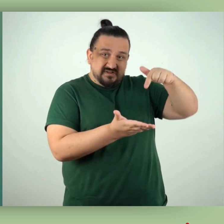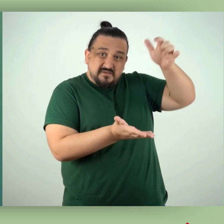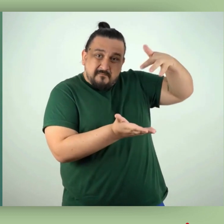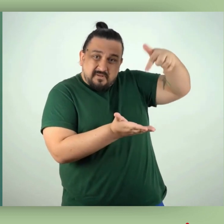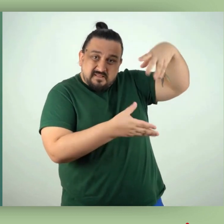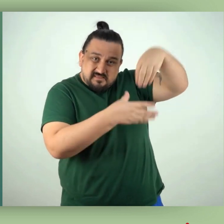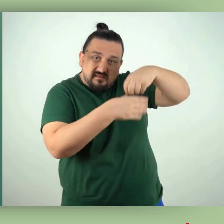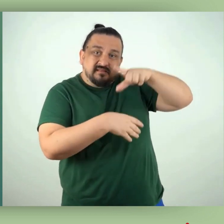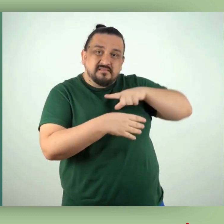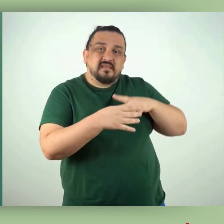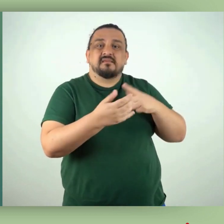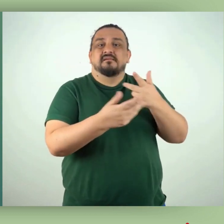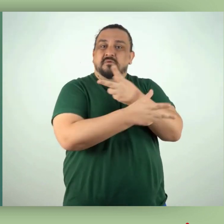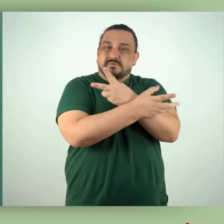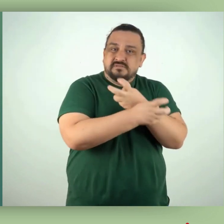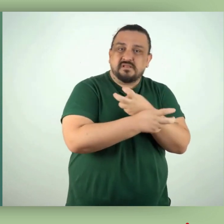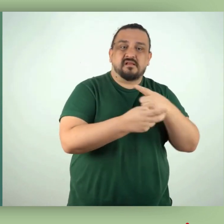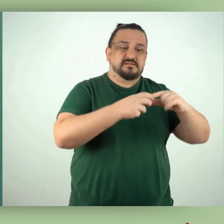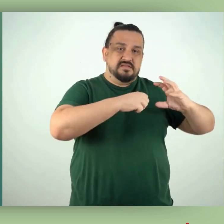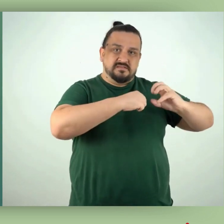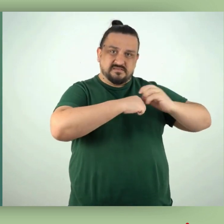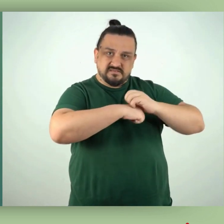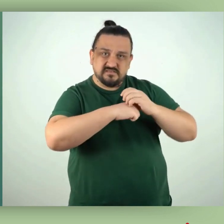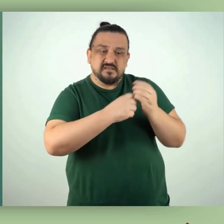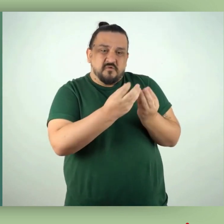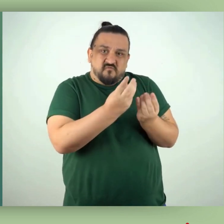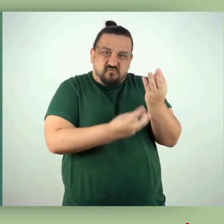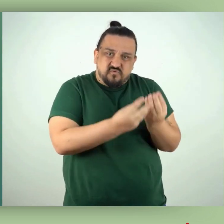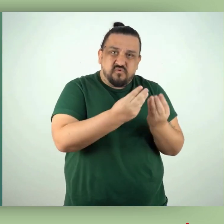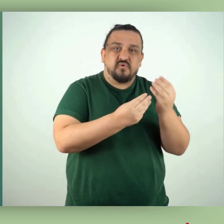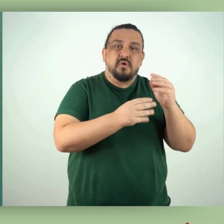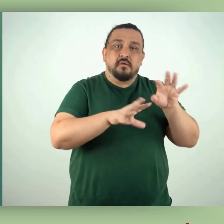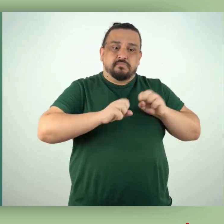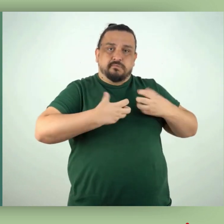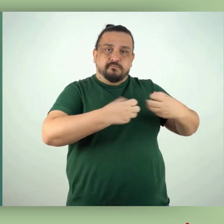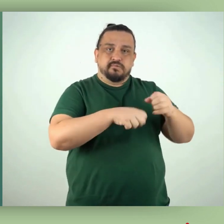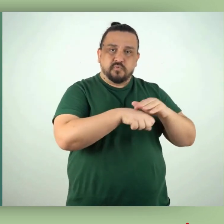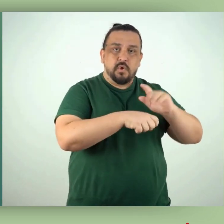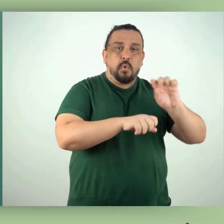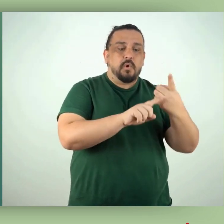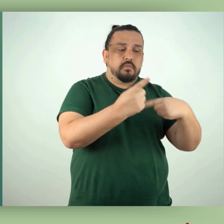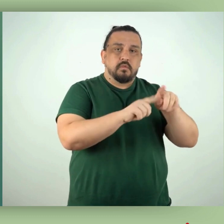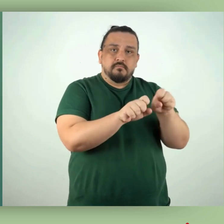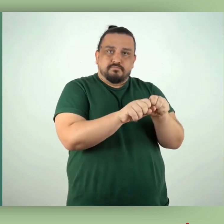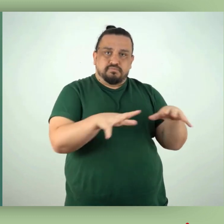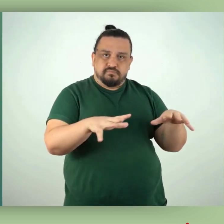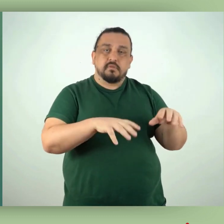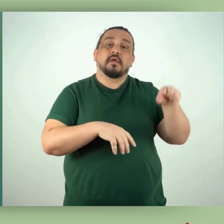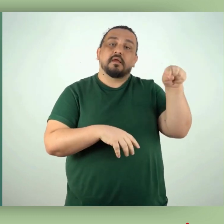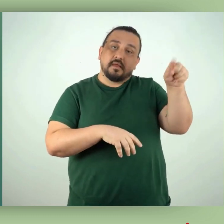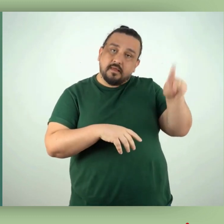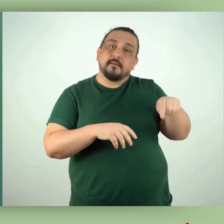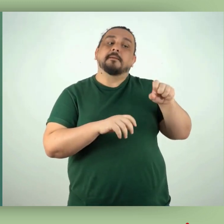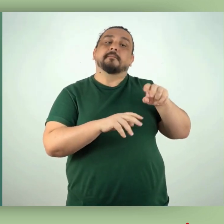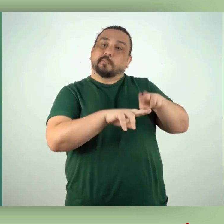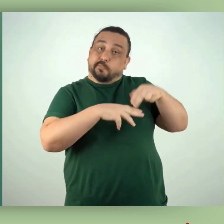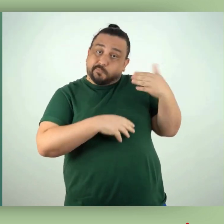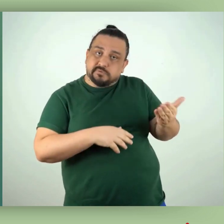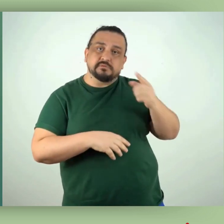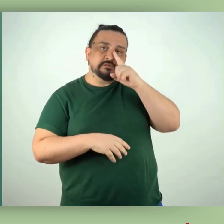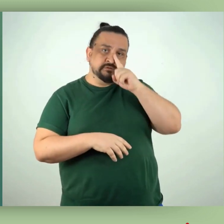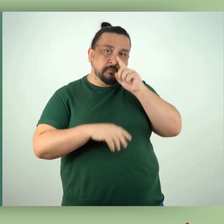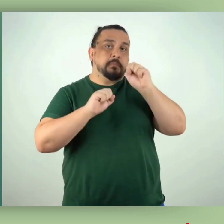toxicidade, inflamabilidade, corrosividade, patogenicidade ou reatividade. E desta forma,